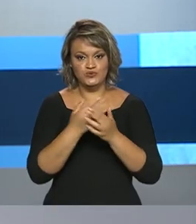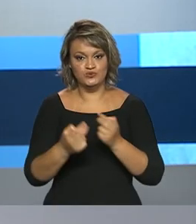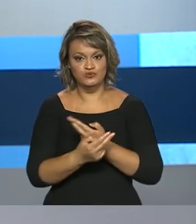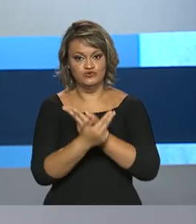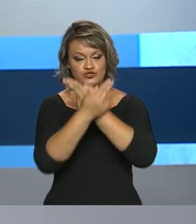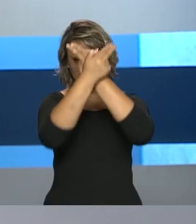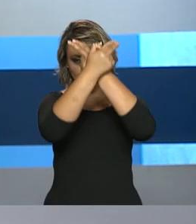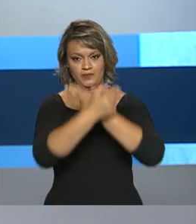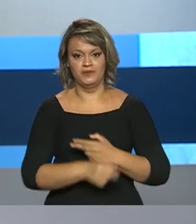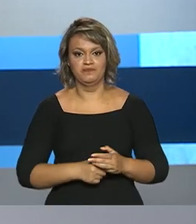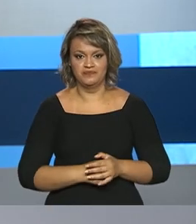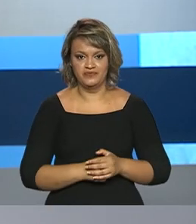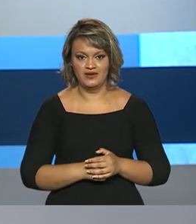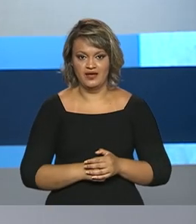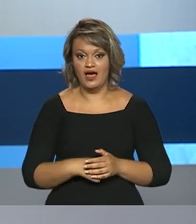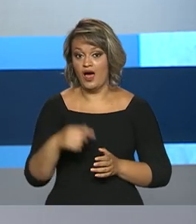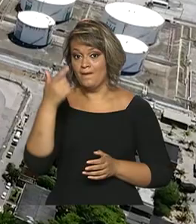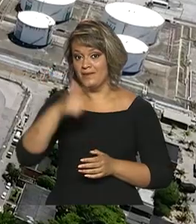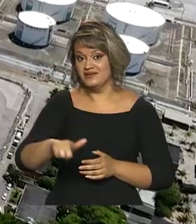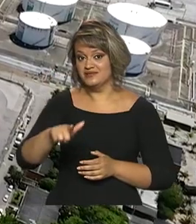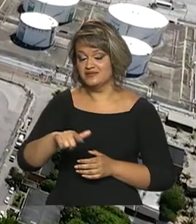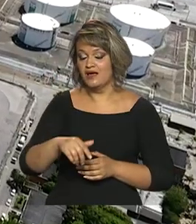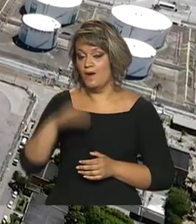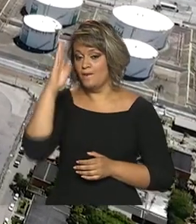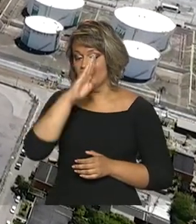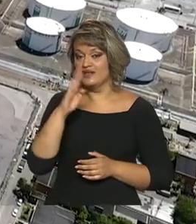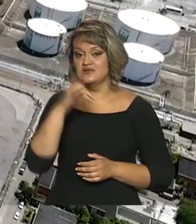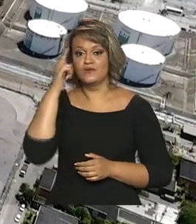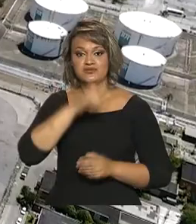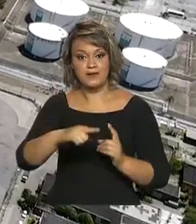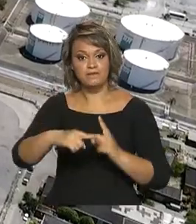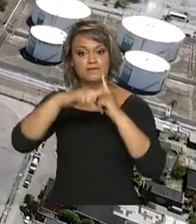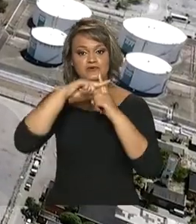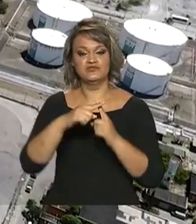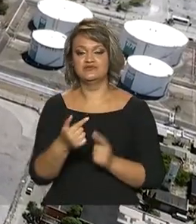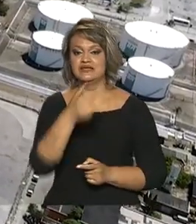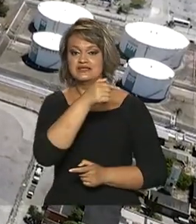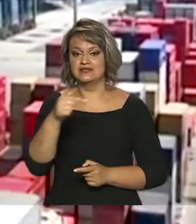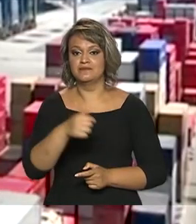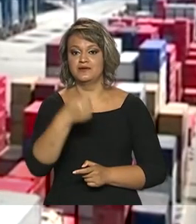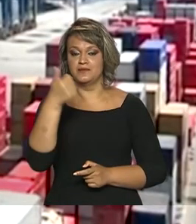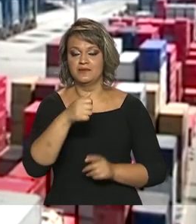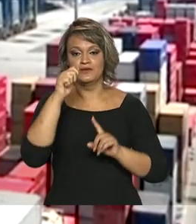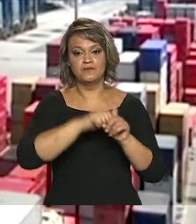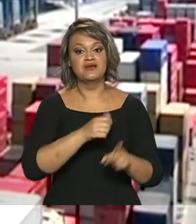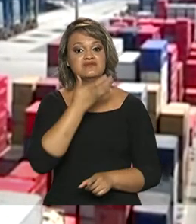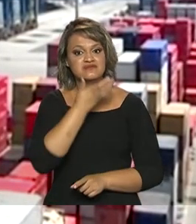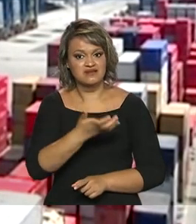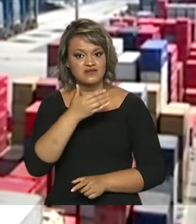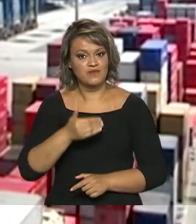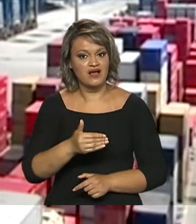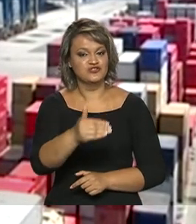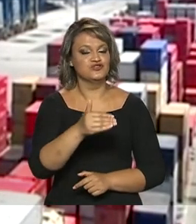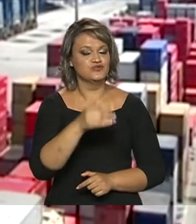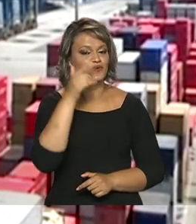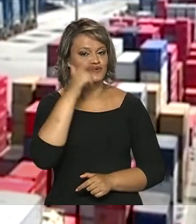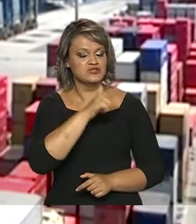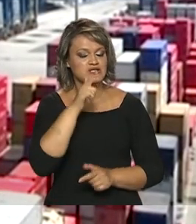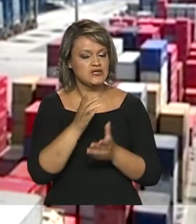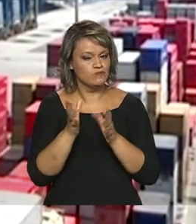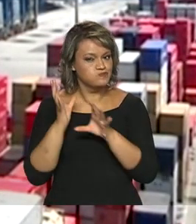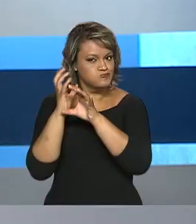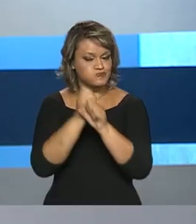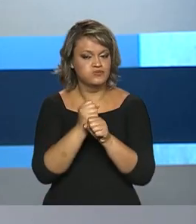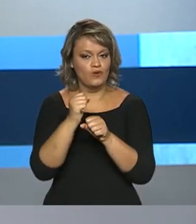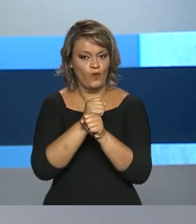Balança comercial. Brasil tem saldo positivo na primeira semana de dezembro, tendência também registrada no acumulado